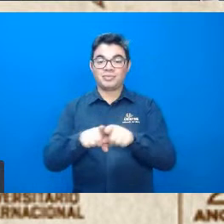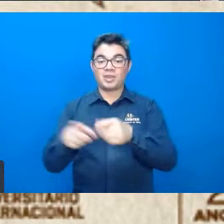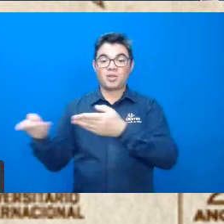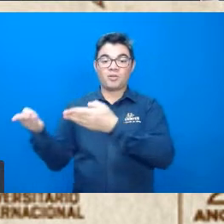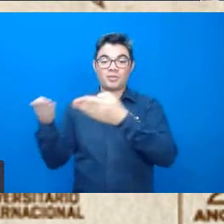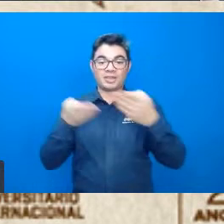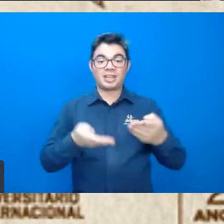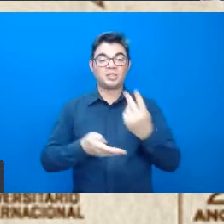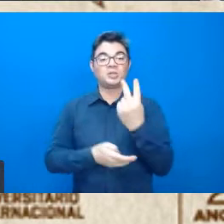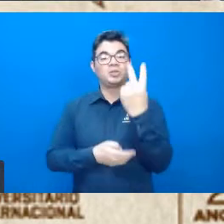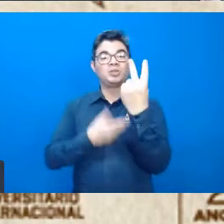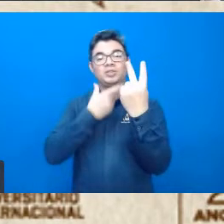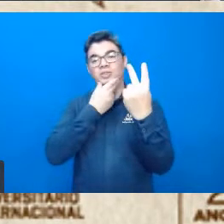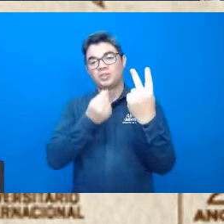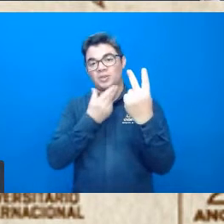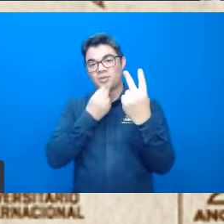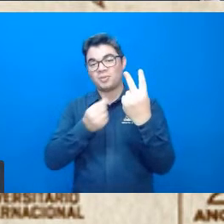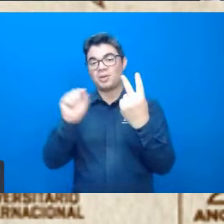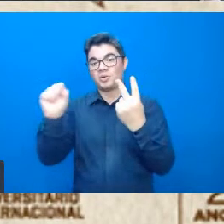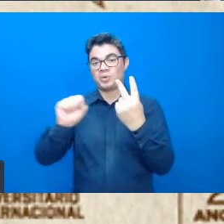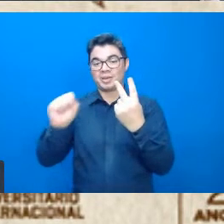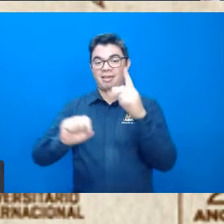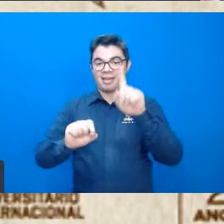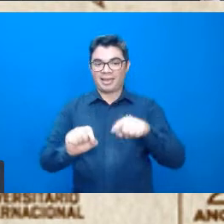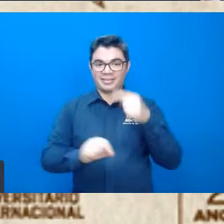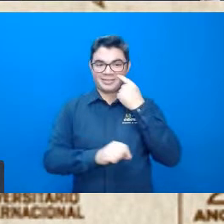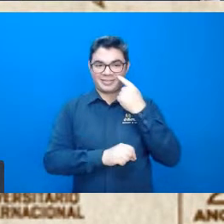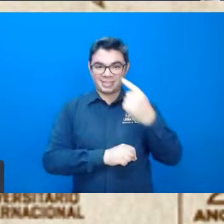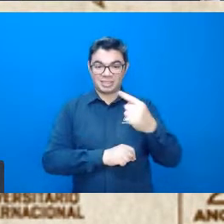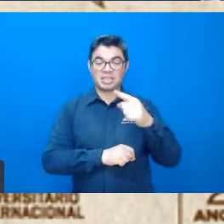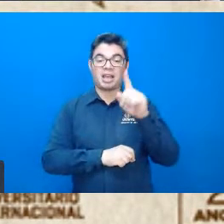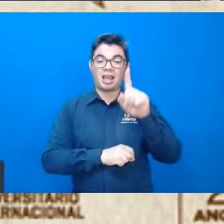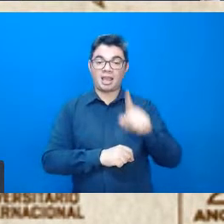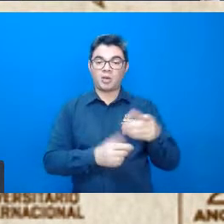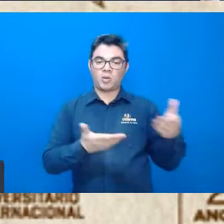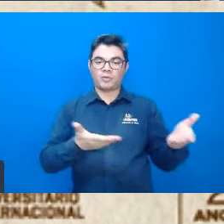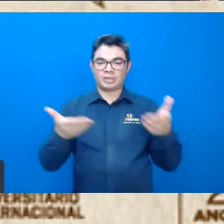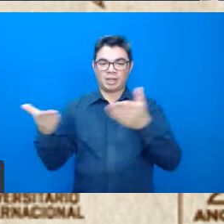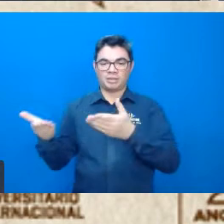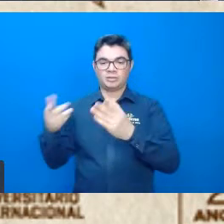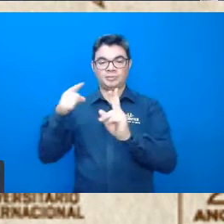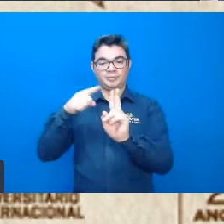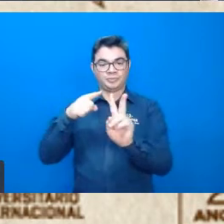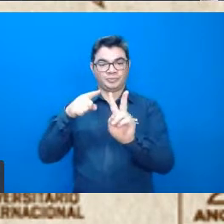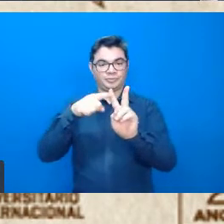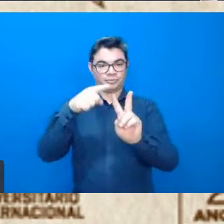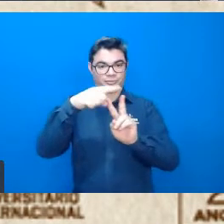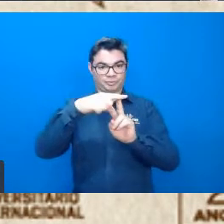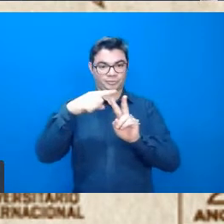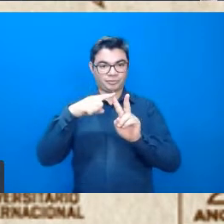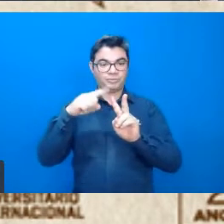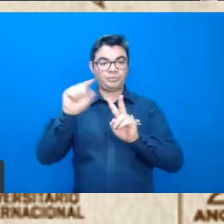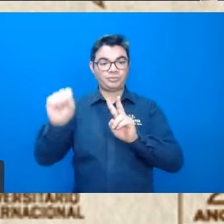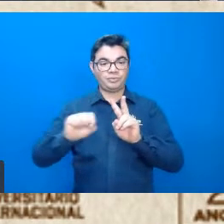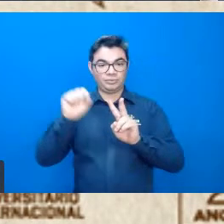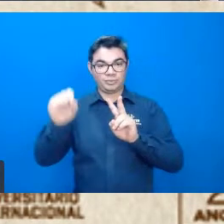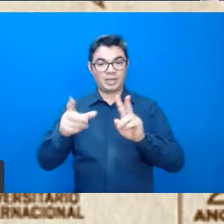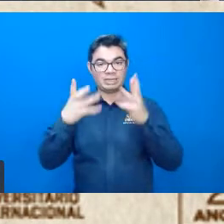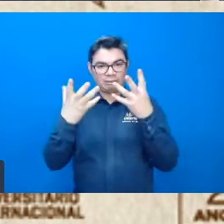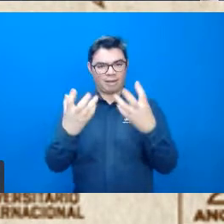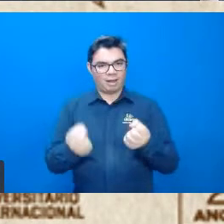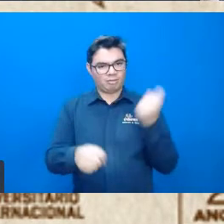convidados da noite. Então, nós temos aí dois grandes convidados, que aceitaram de pronto o nosso